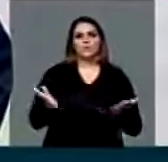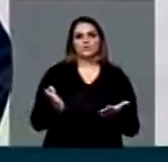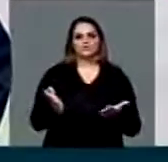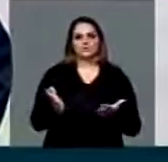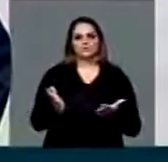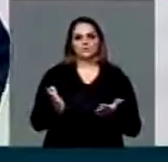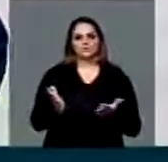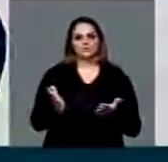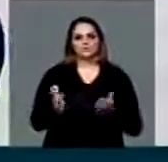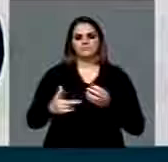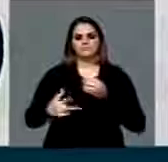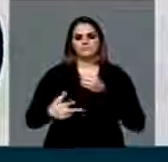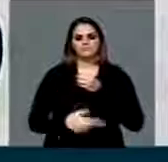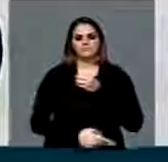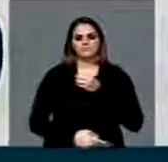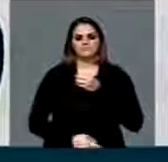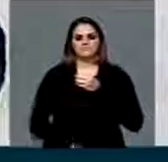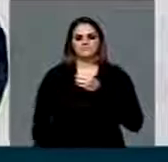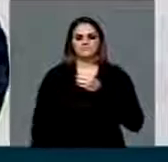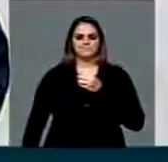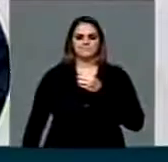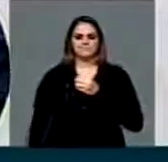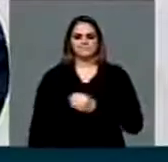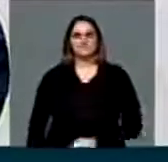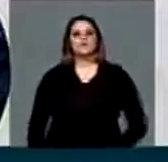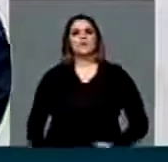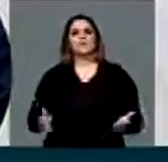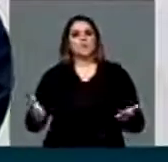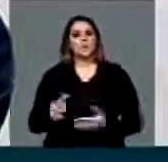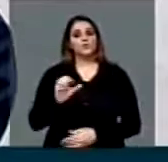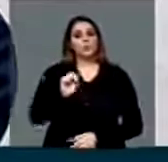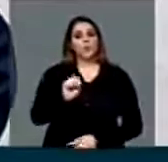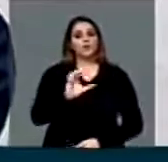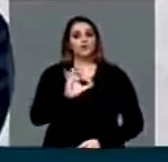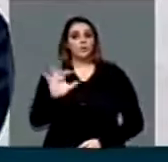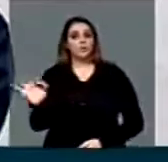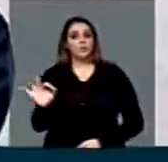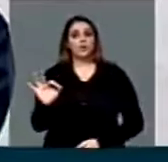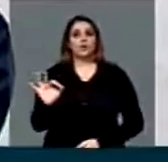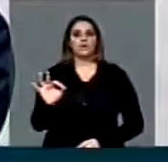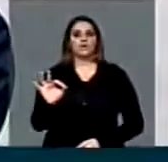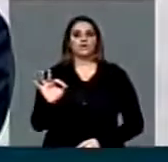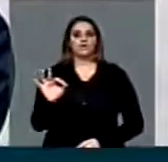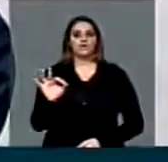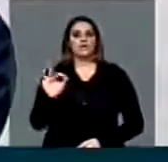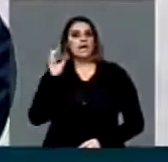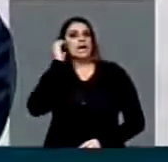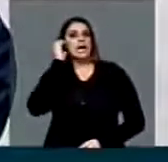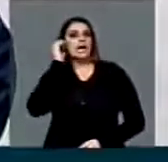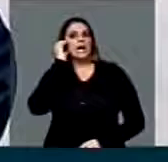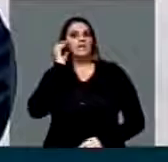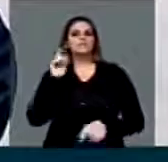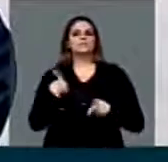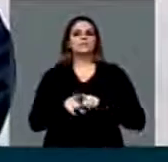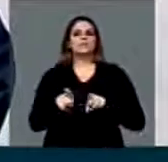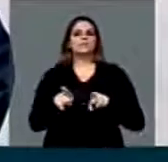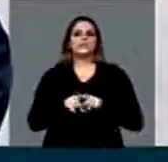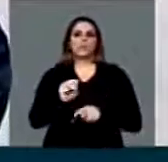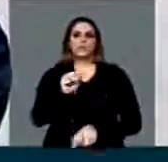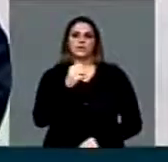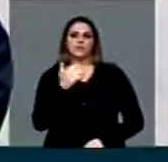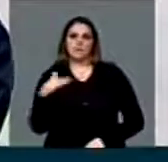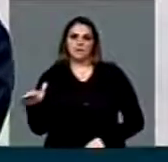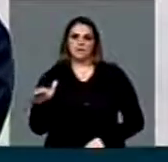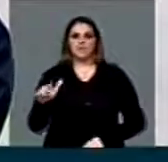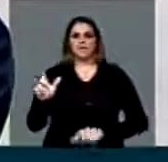20h, em rede nacional de rádio e às 20h30, em rede